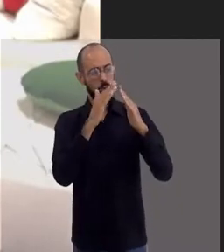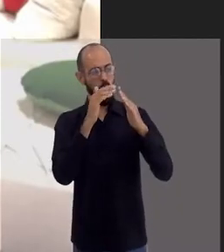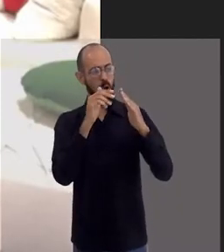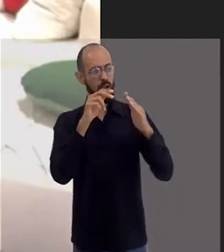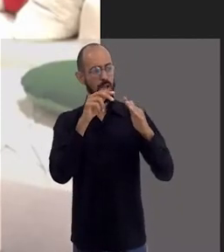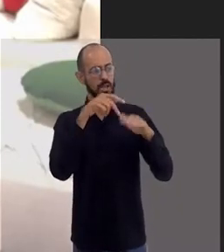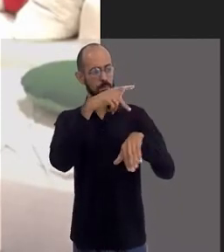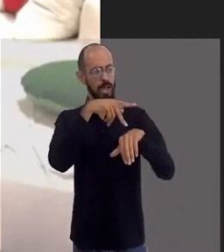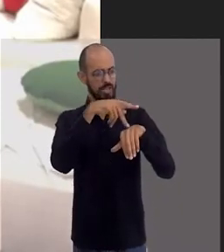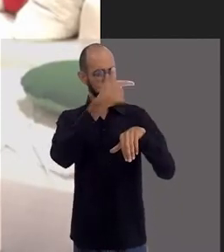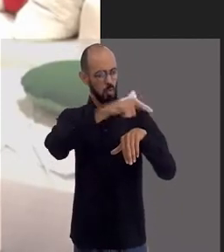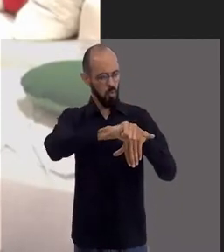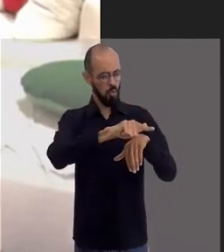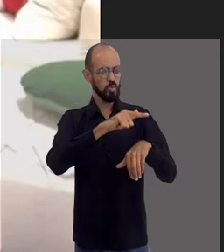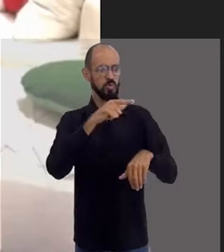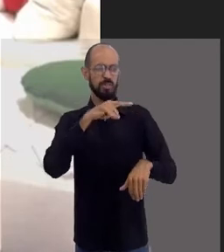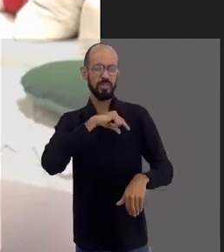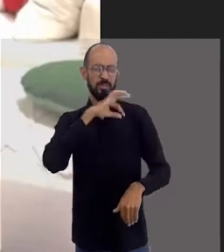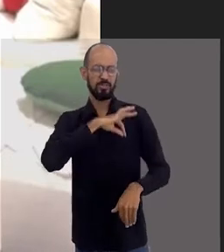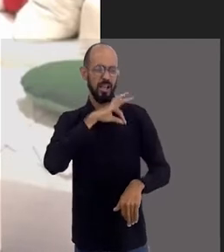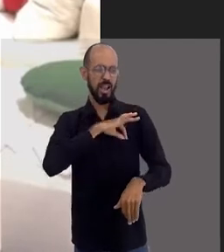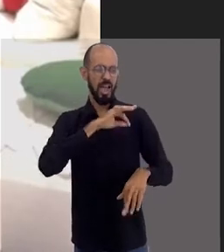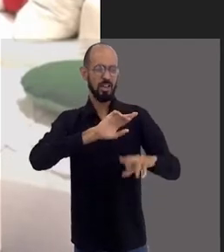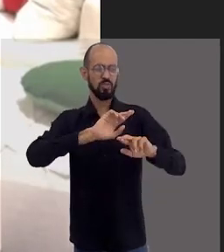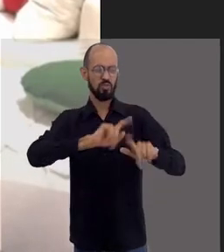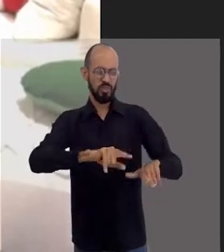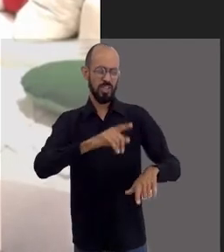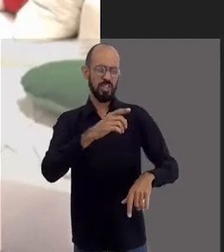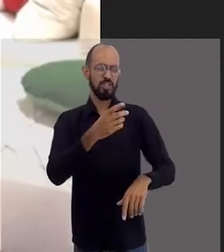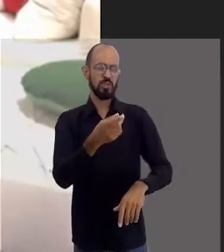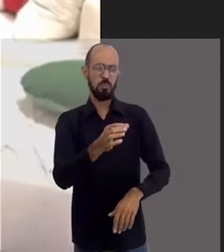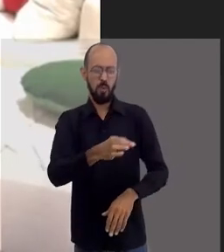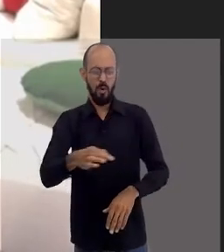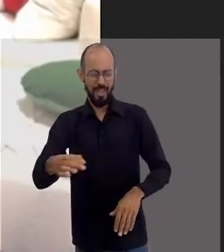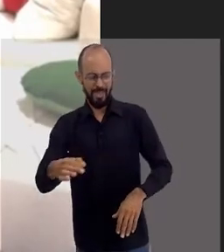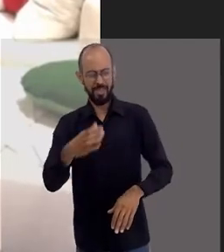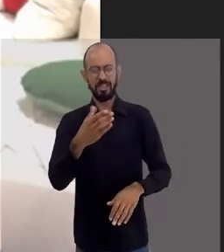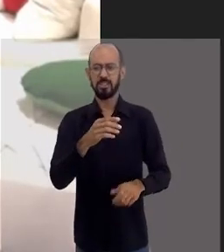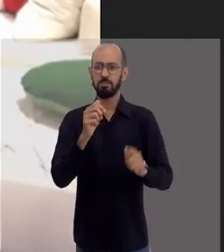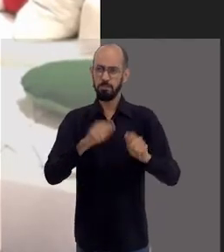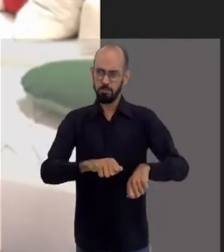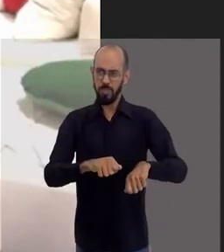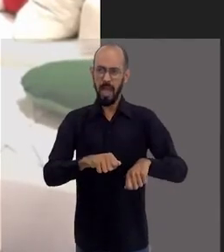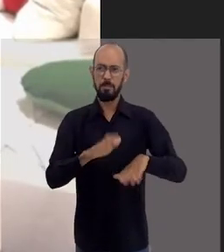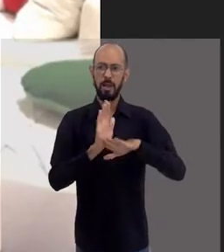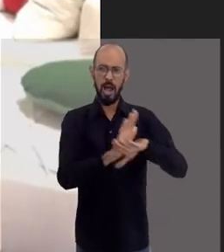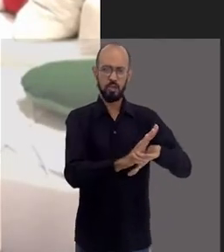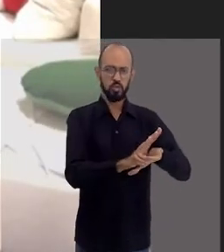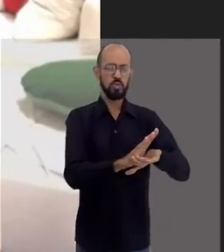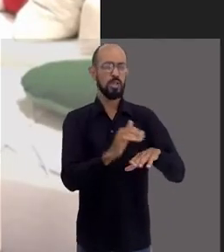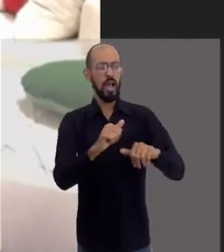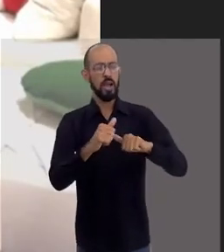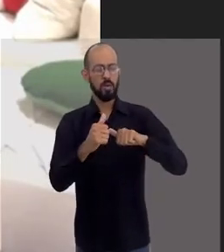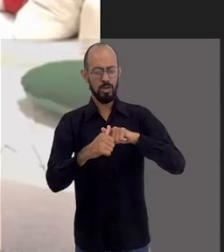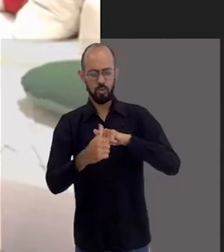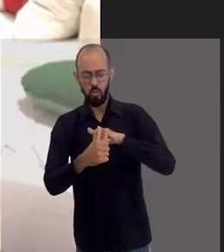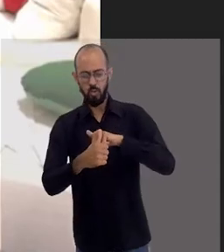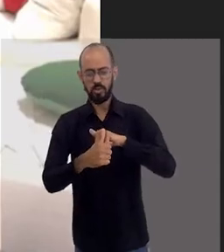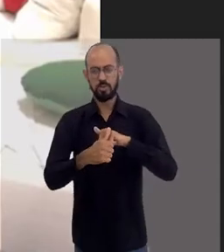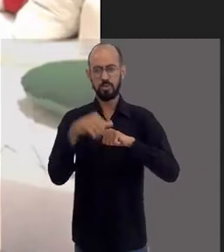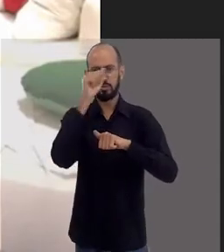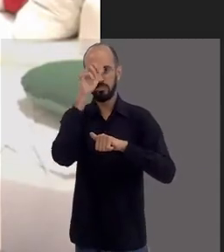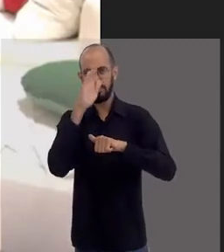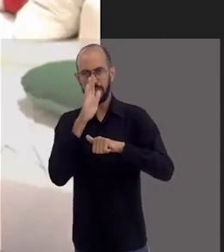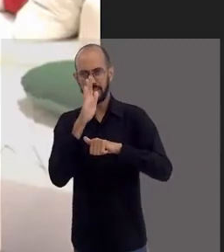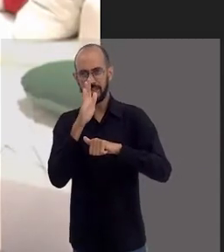exterior, portanto ganhando em dólar, em euro, em libra, sabe Deus em quê? Dólar canadense, né? Pode contribuir com as contas